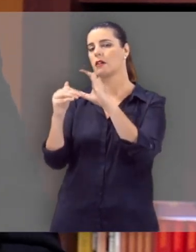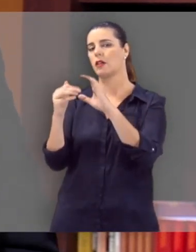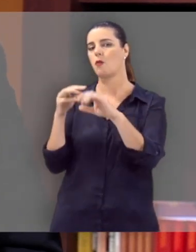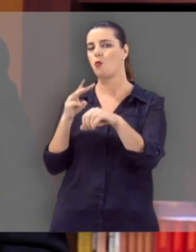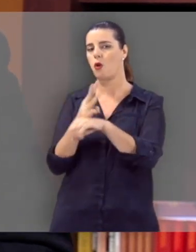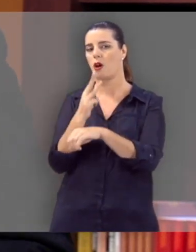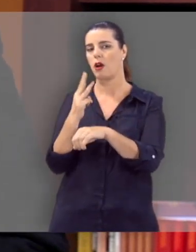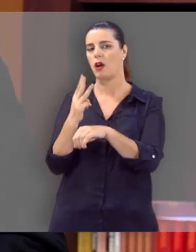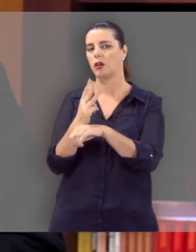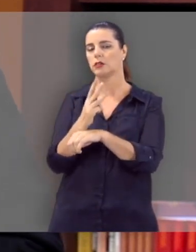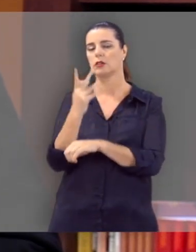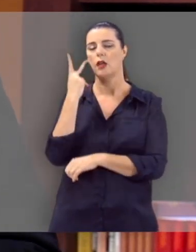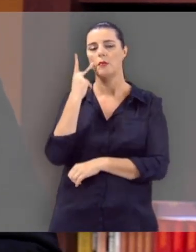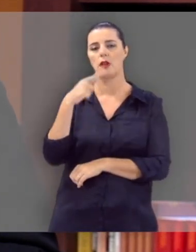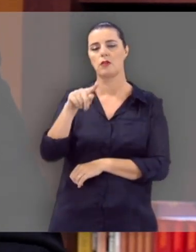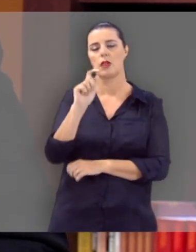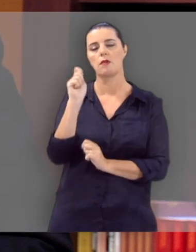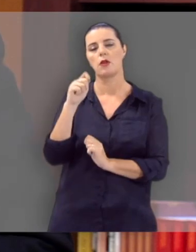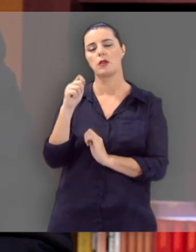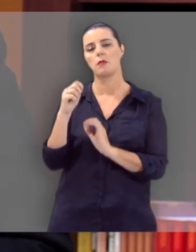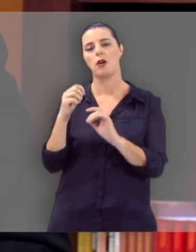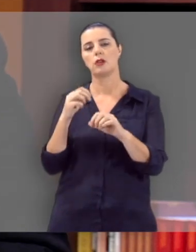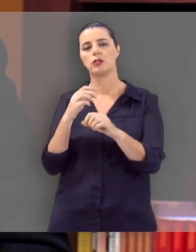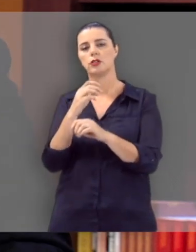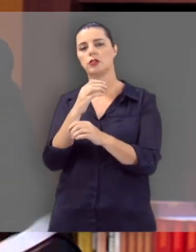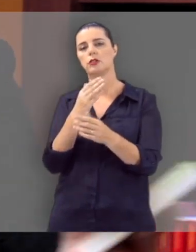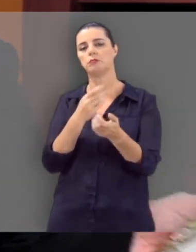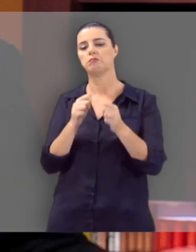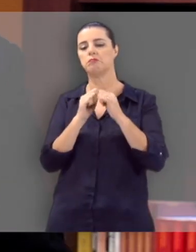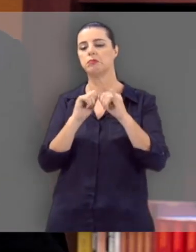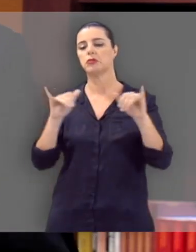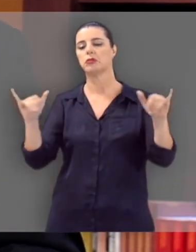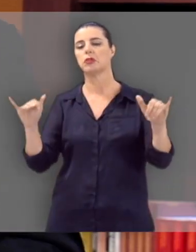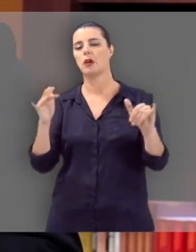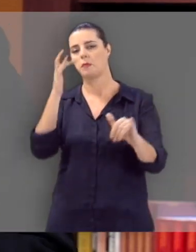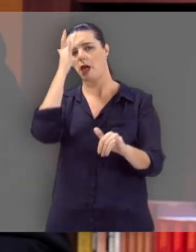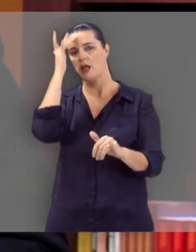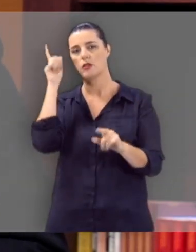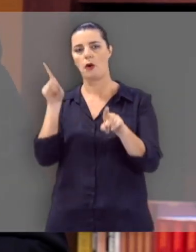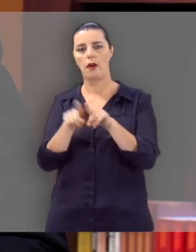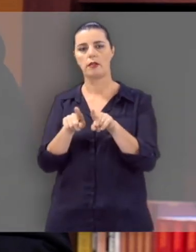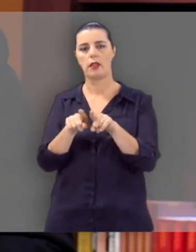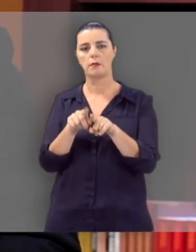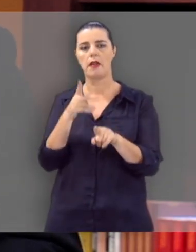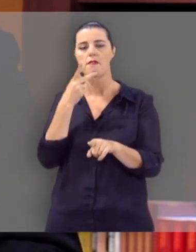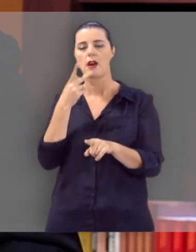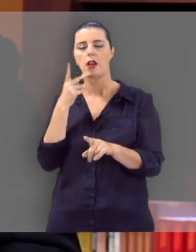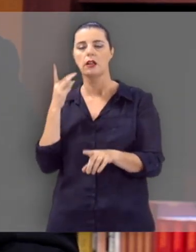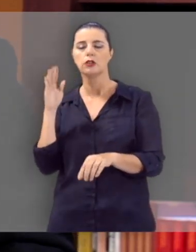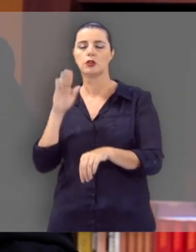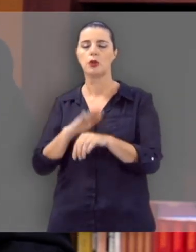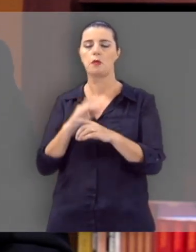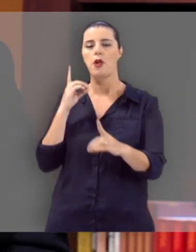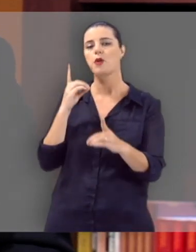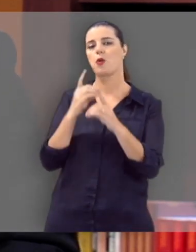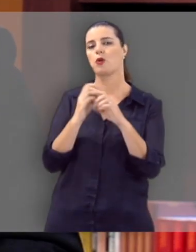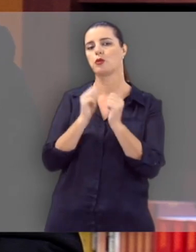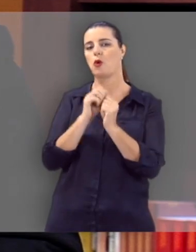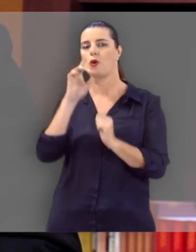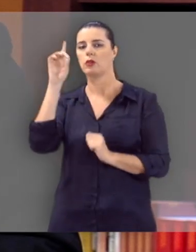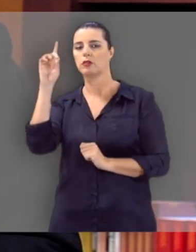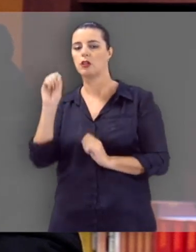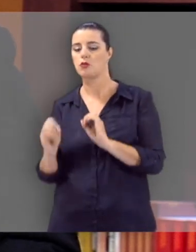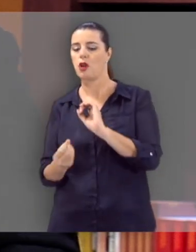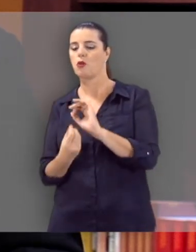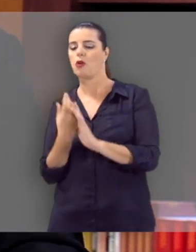mandar pelo WhatsApp pra você. E aí você pode compartilhar com outras pessoas também, falando sobre o encontro com